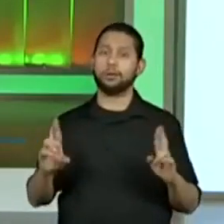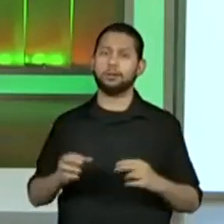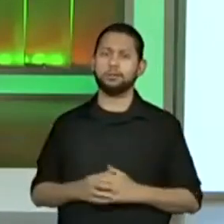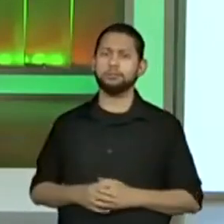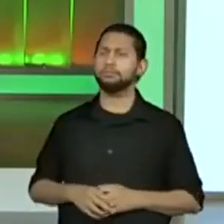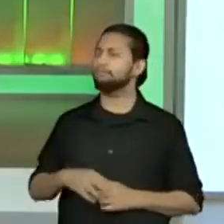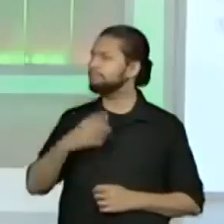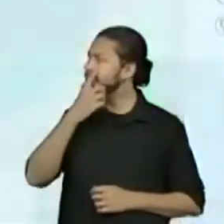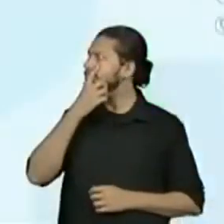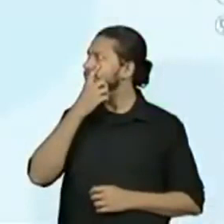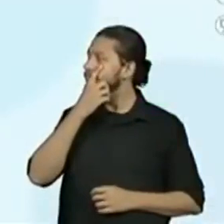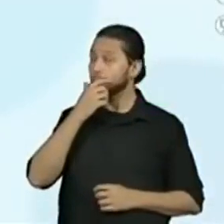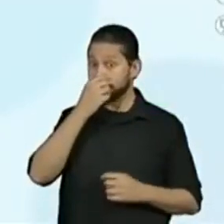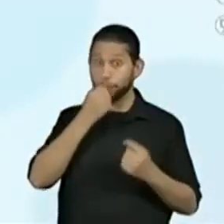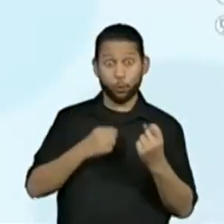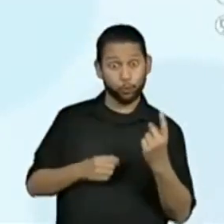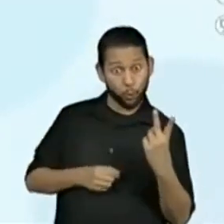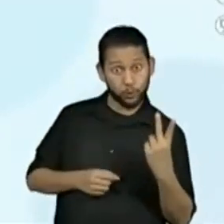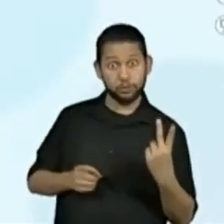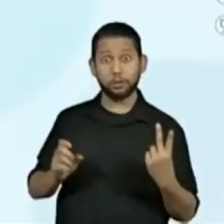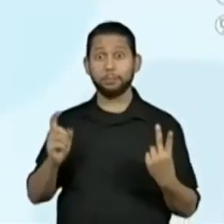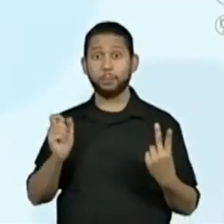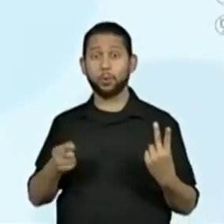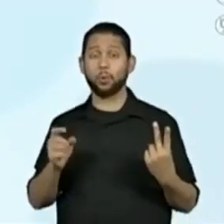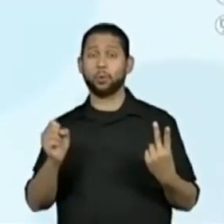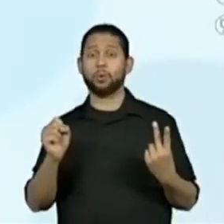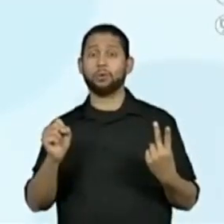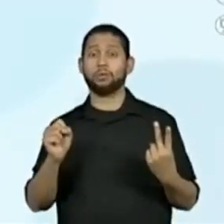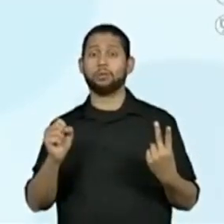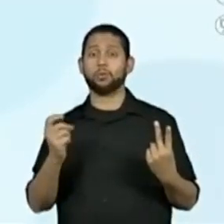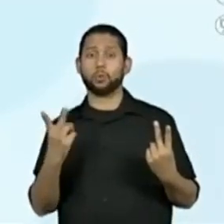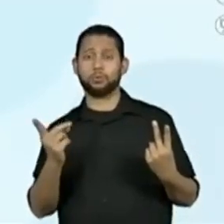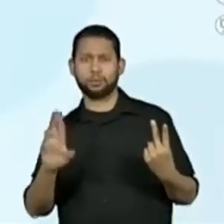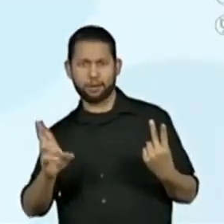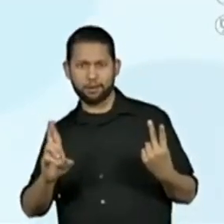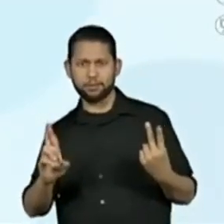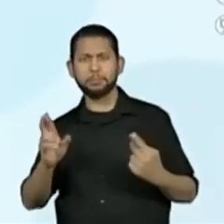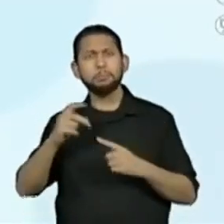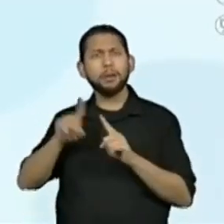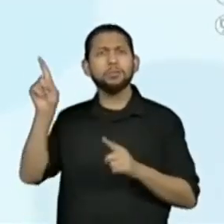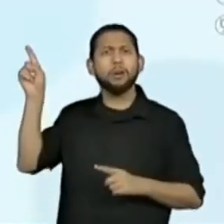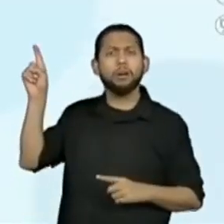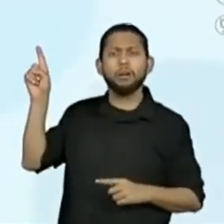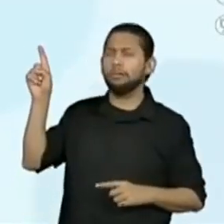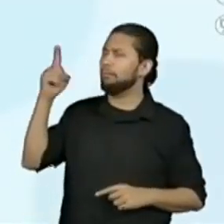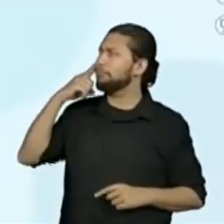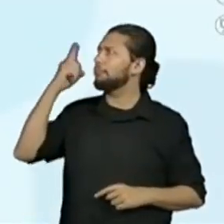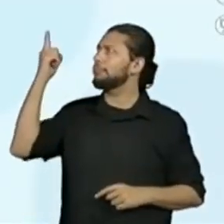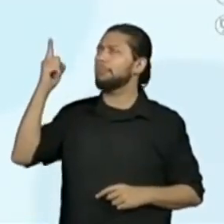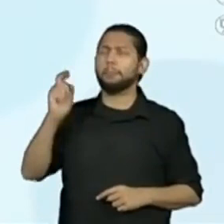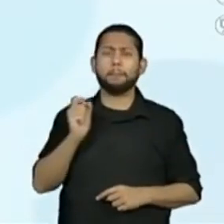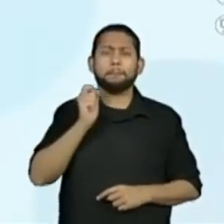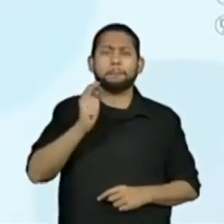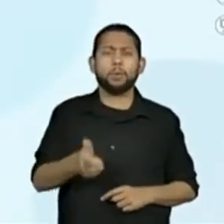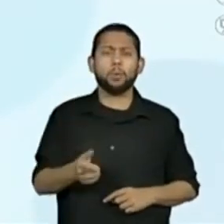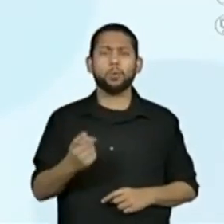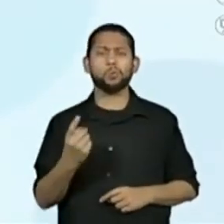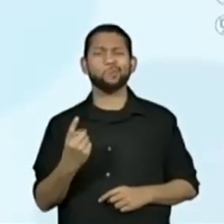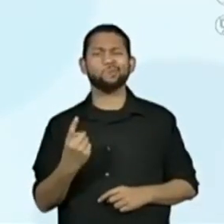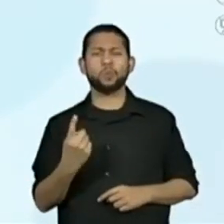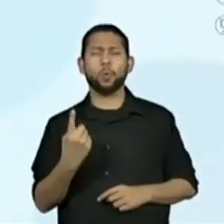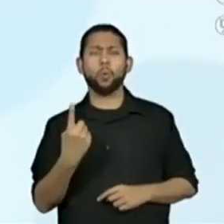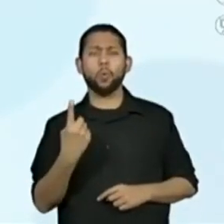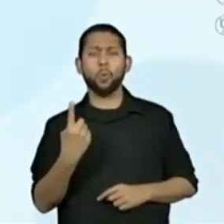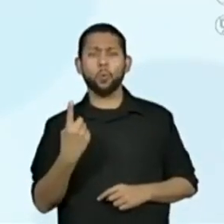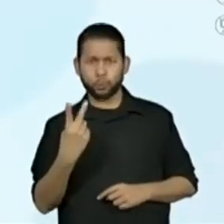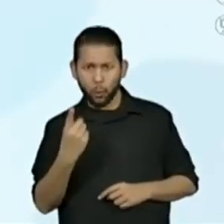R$ 8,00. R$,00. E aí, galera? E aí? Se cada banana custasse R$,00, a dúzia